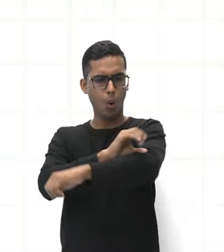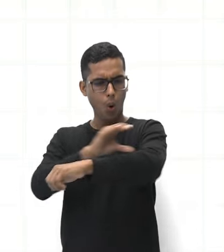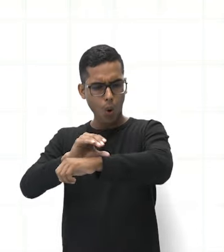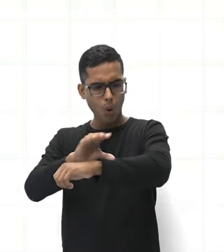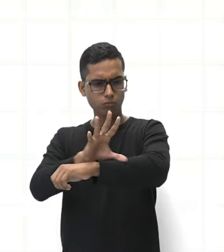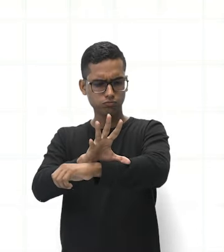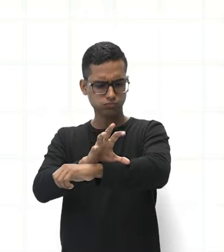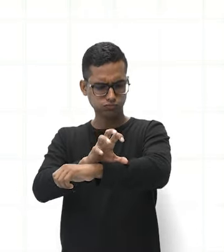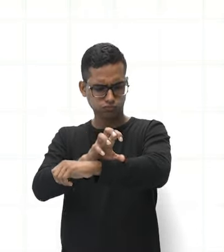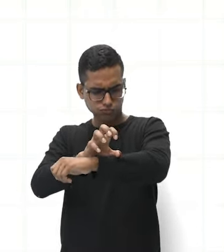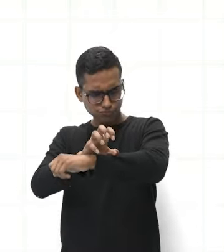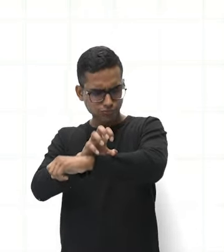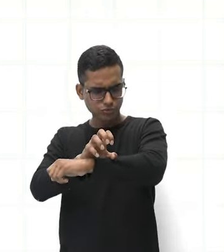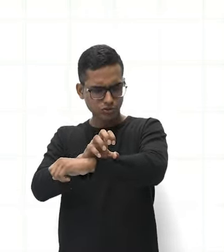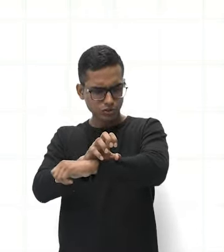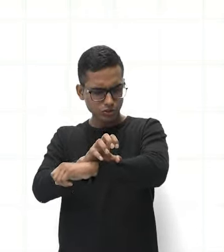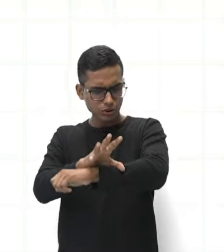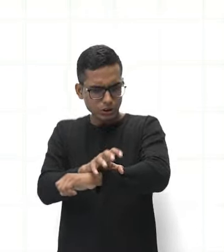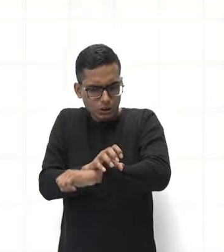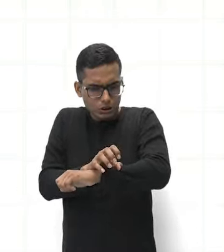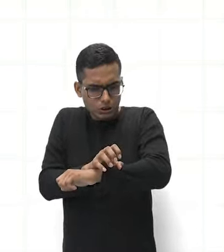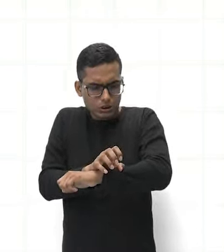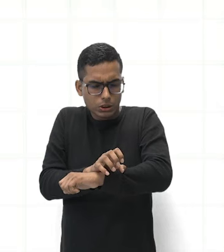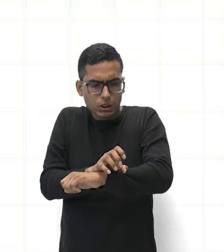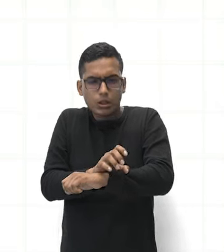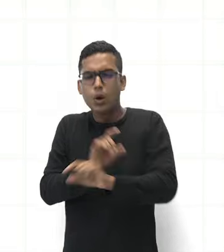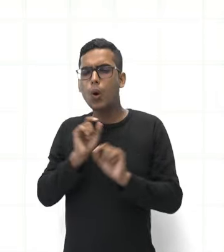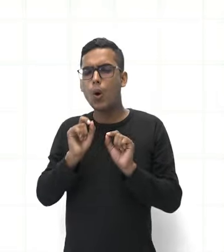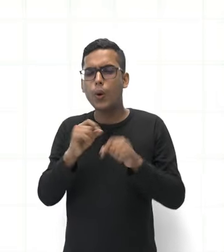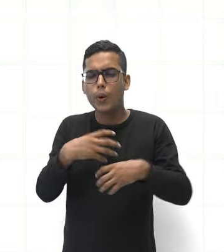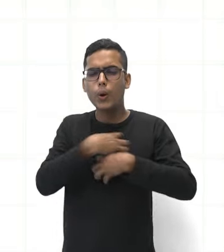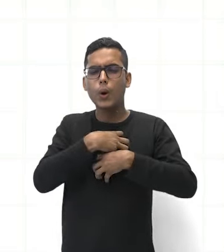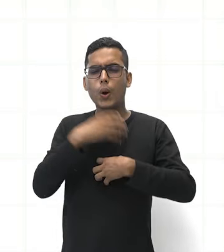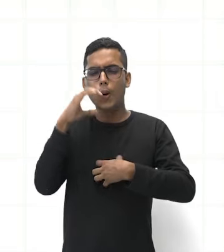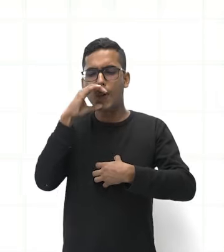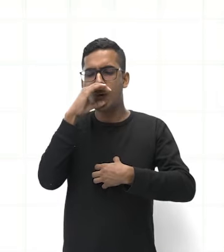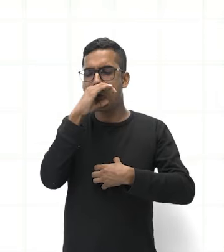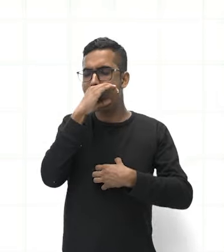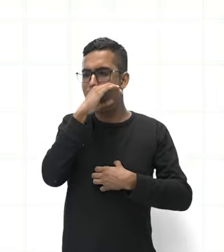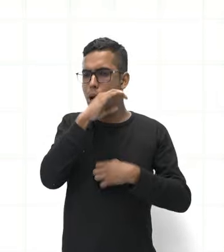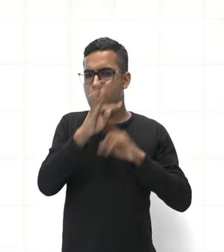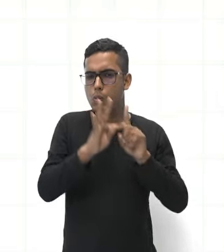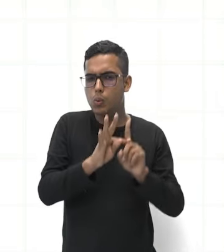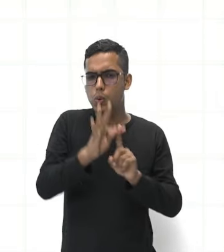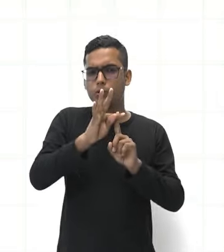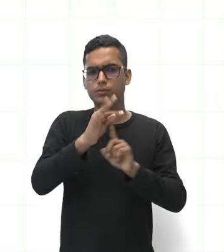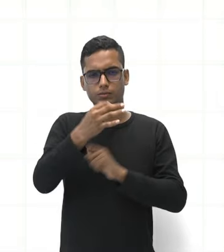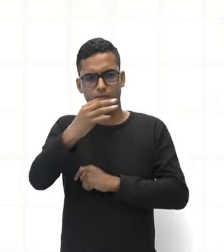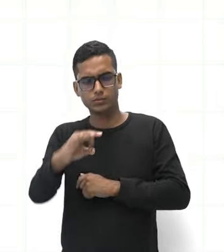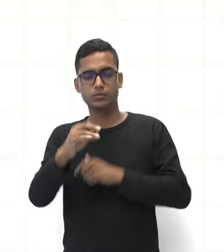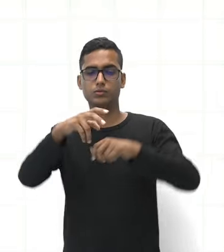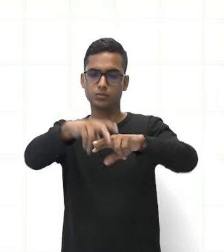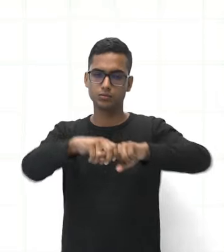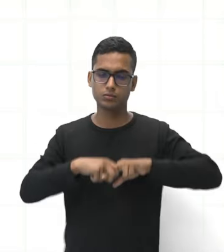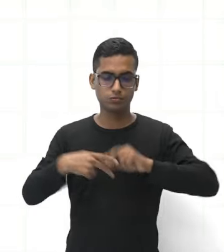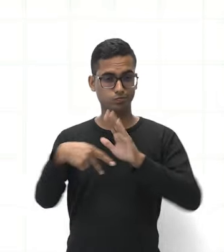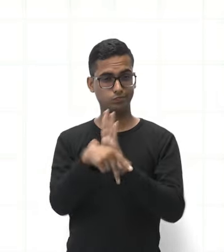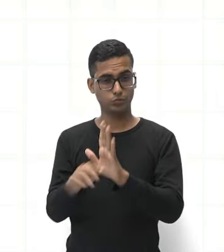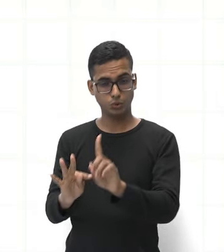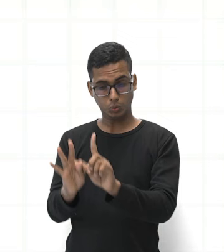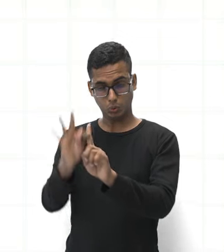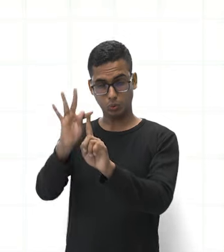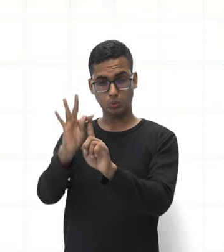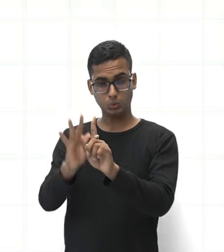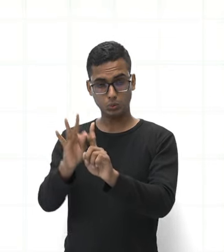músculos se contraiam. E isso gera o quê? Calor. Por isso que a manutenção da temperatura